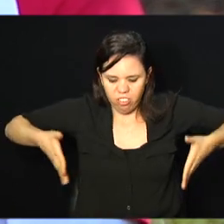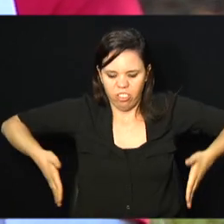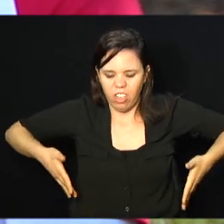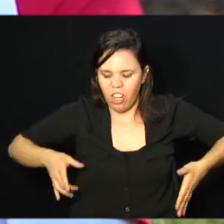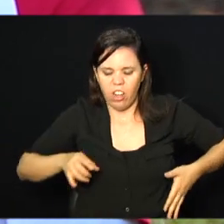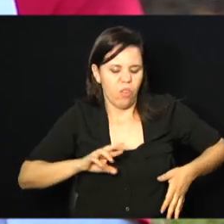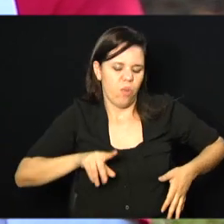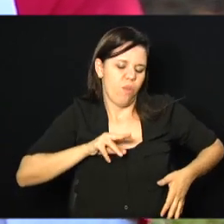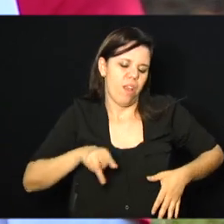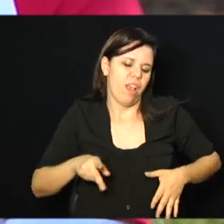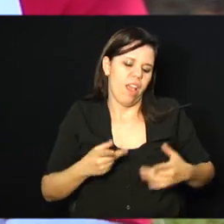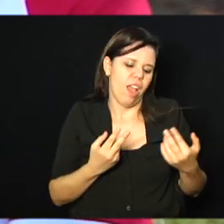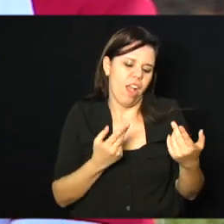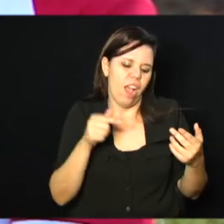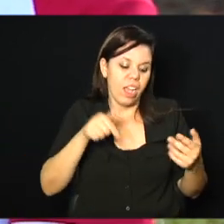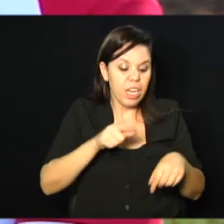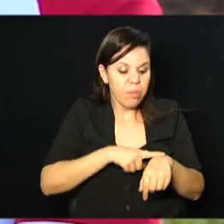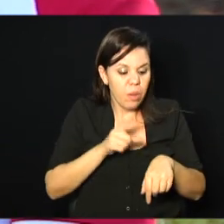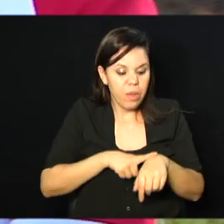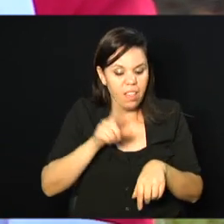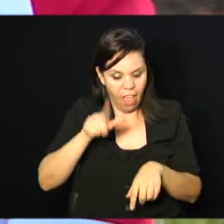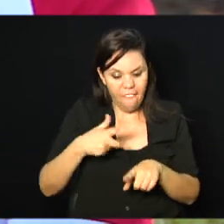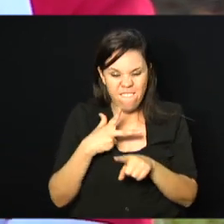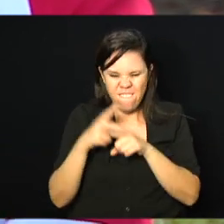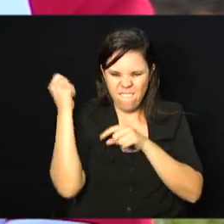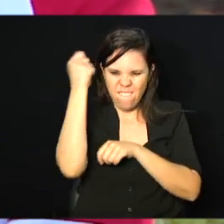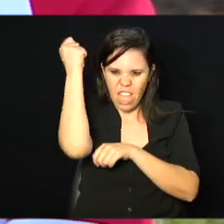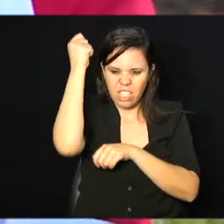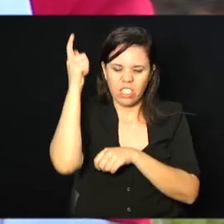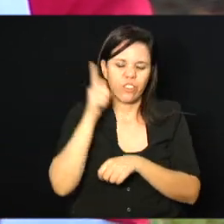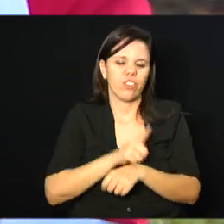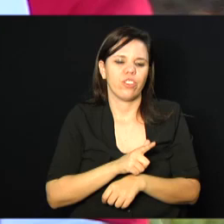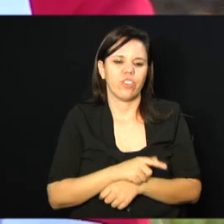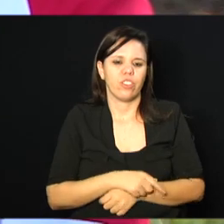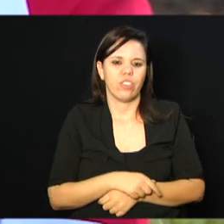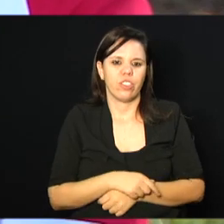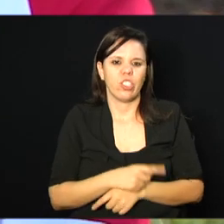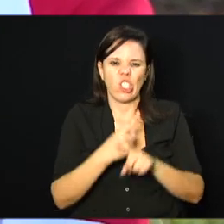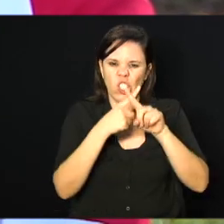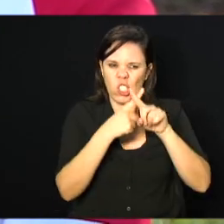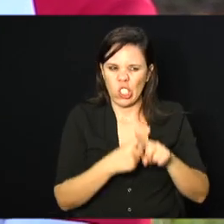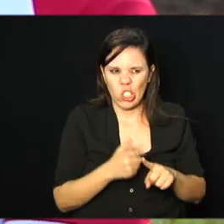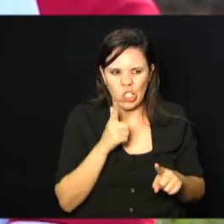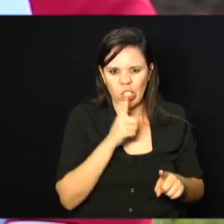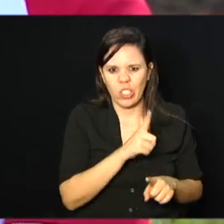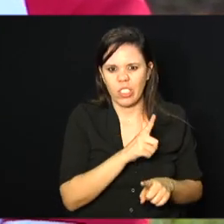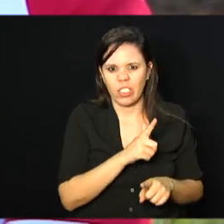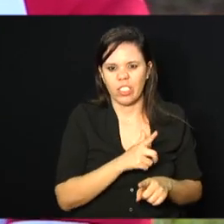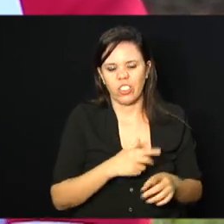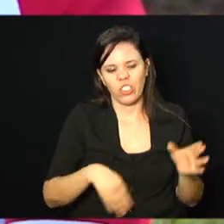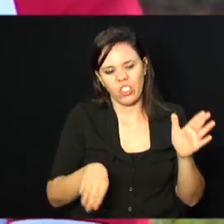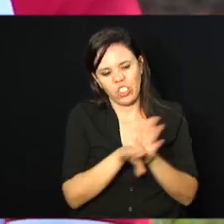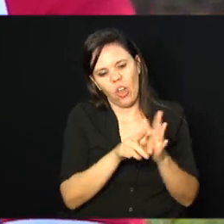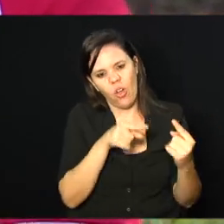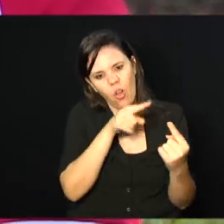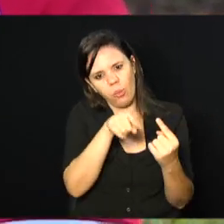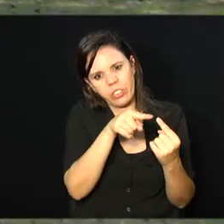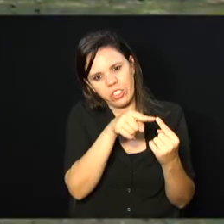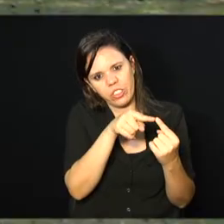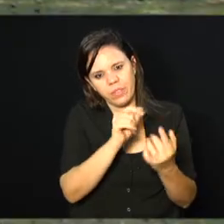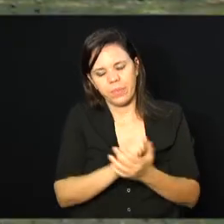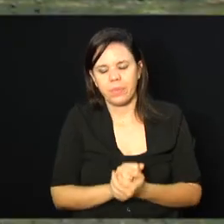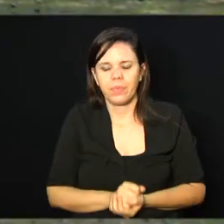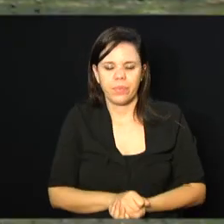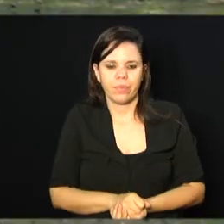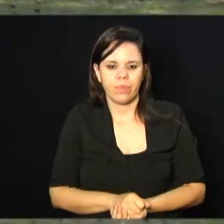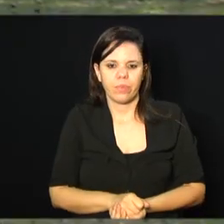ele não é mais um cadeirante. E, assim, ele é um vencedor, ele é um ganhador. Ele competiu e chegou ao final. Eu